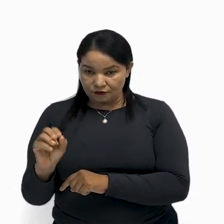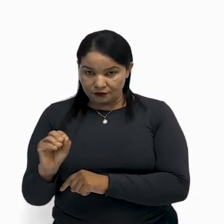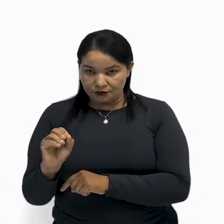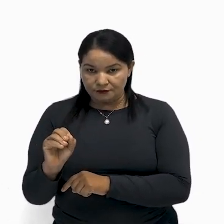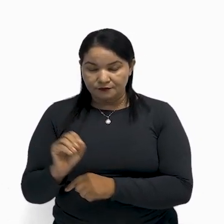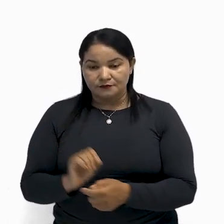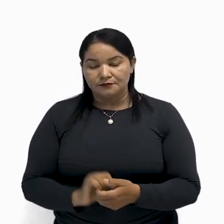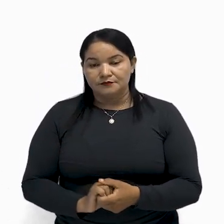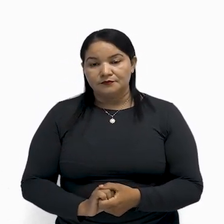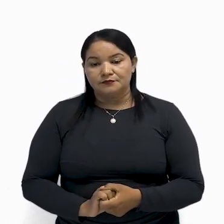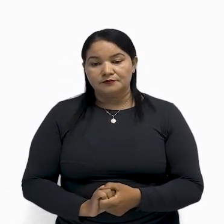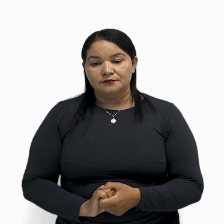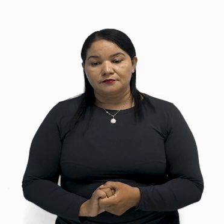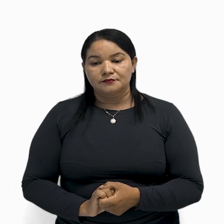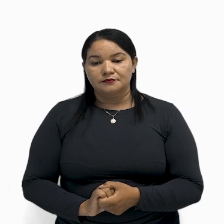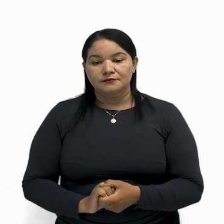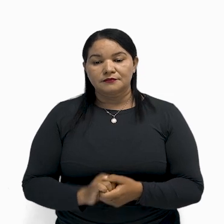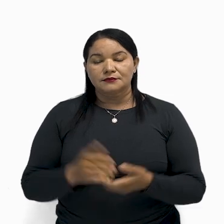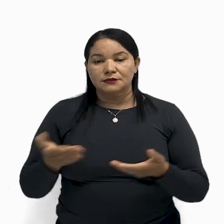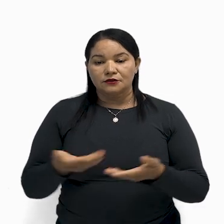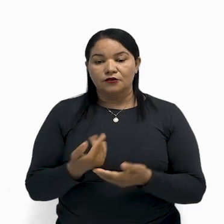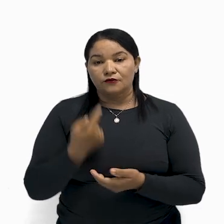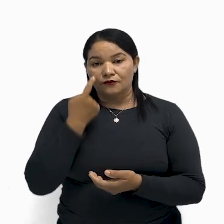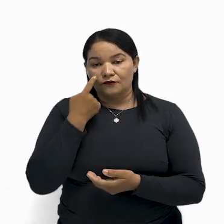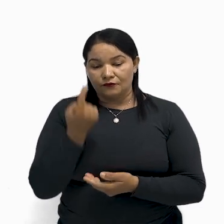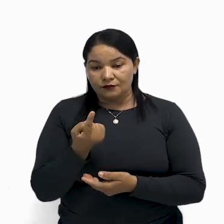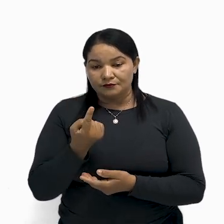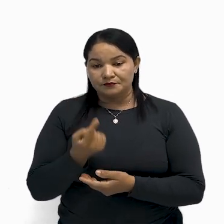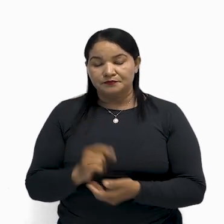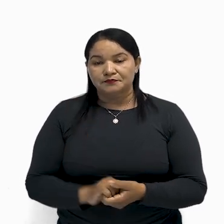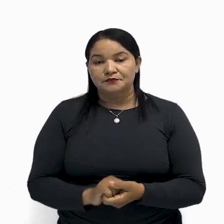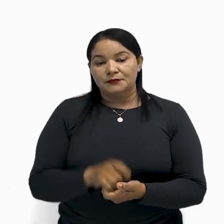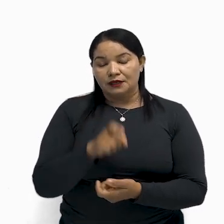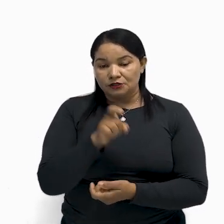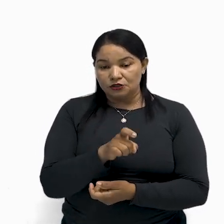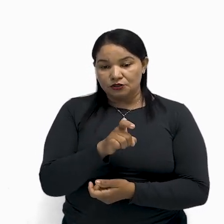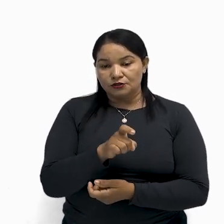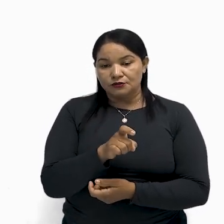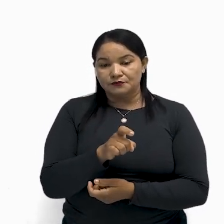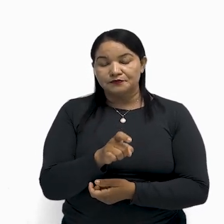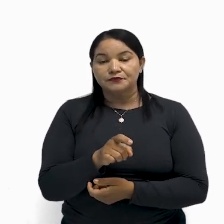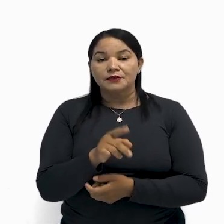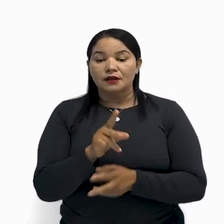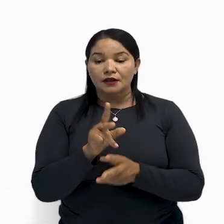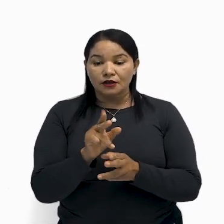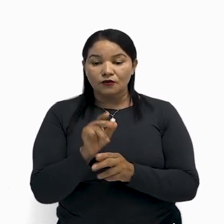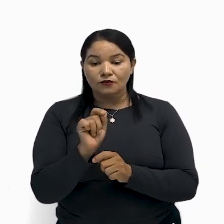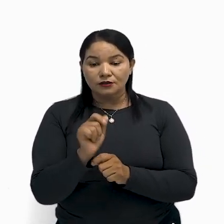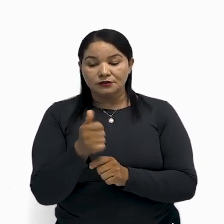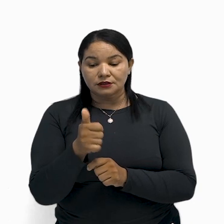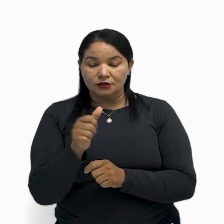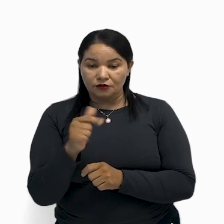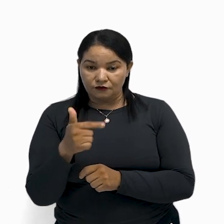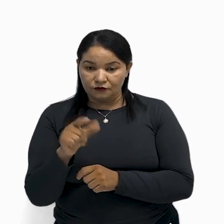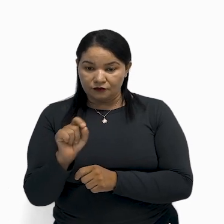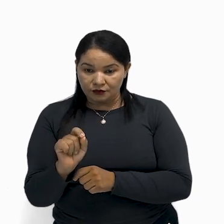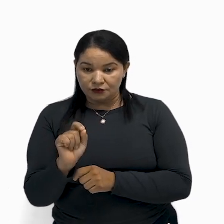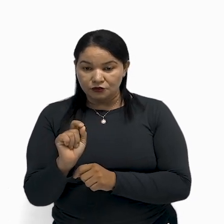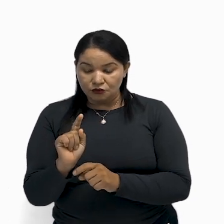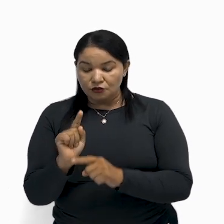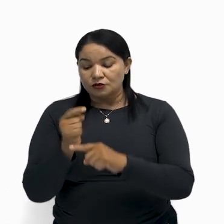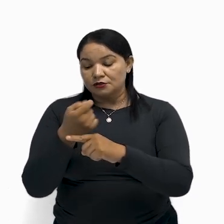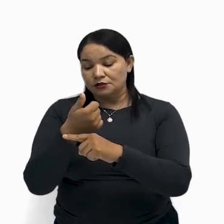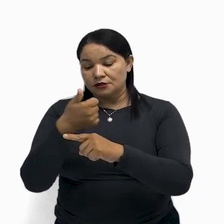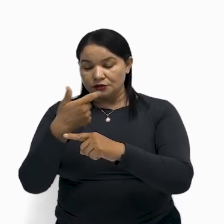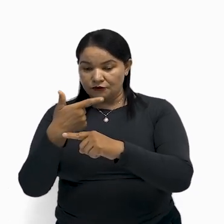120. Agora, eu vou isolar o valor de X, e vai ficar 120 sobre